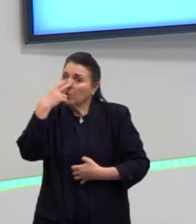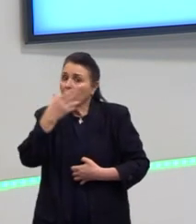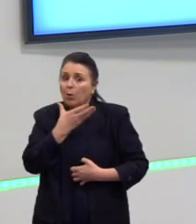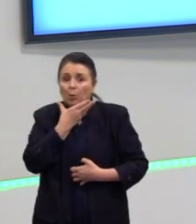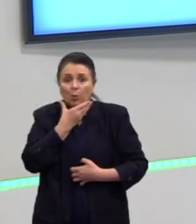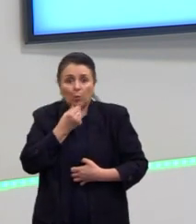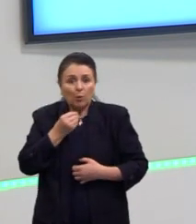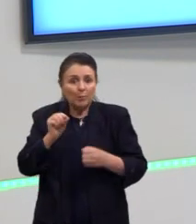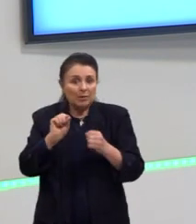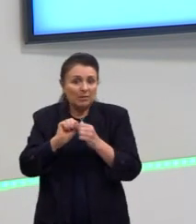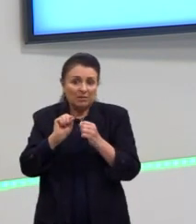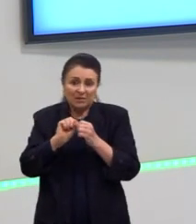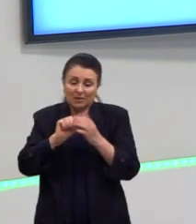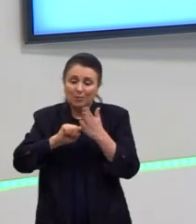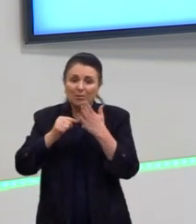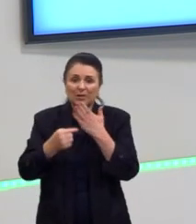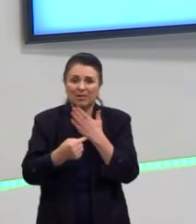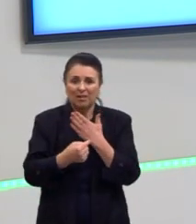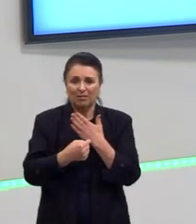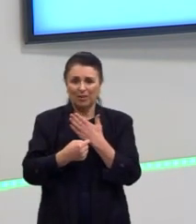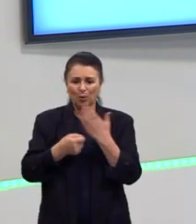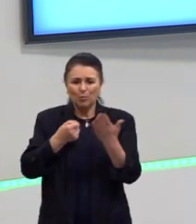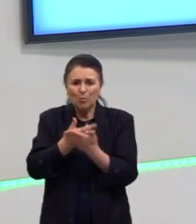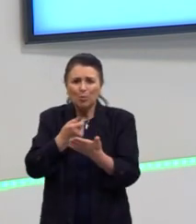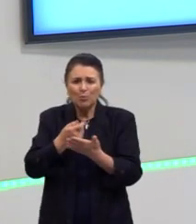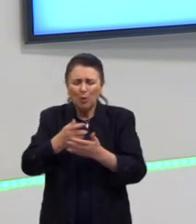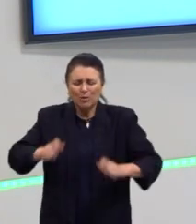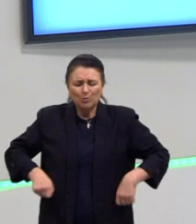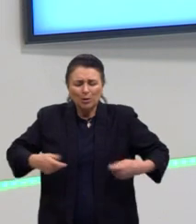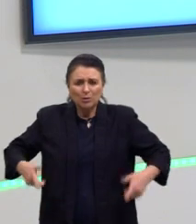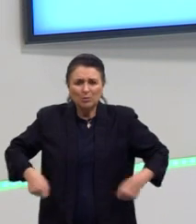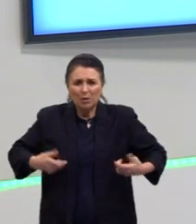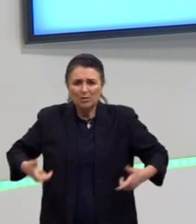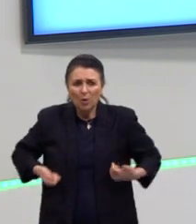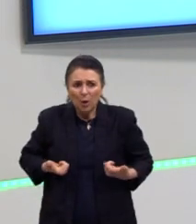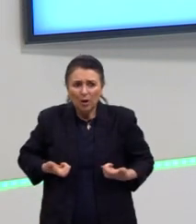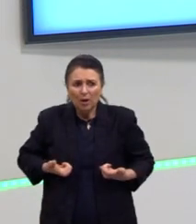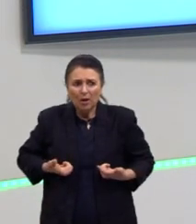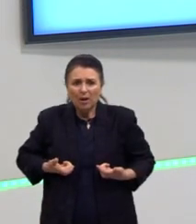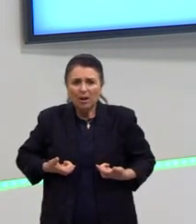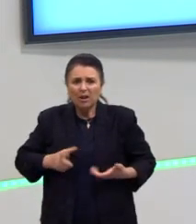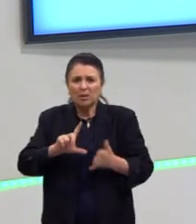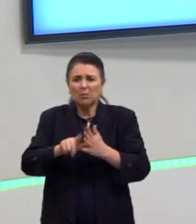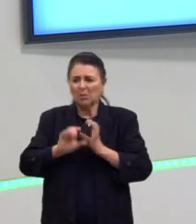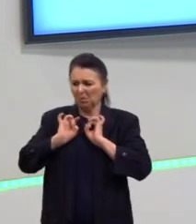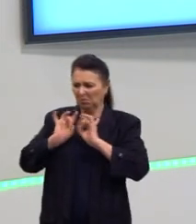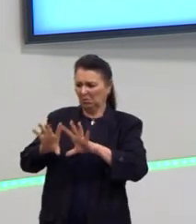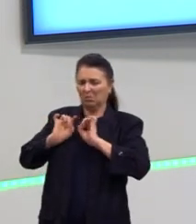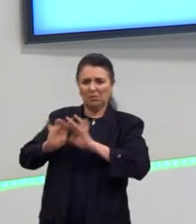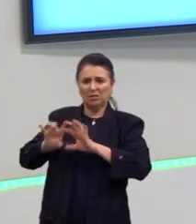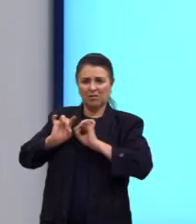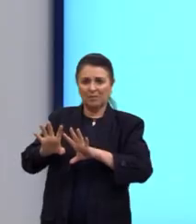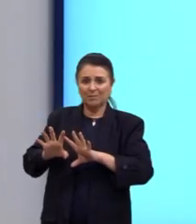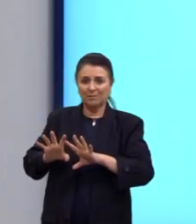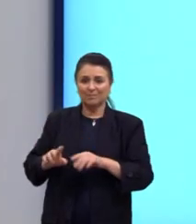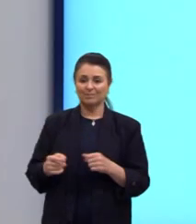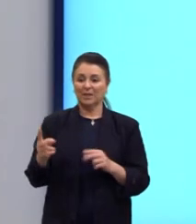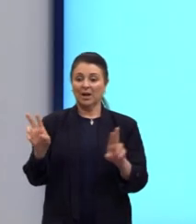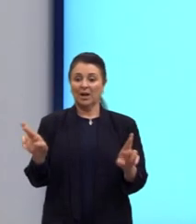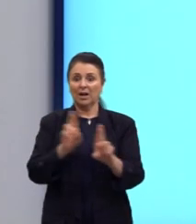Botando para fora o que ele não se sentiu bem, né, de tanta coisa que ele consumiu. Qual é a relação entre as duas?